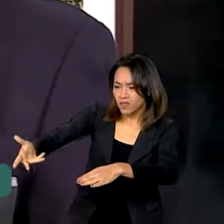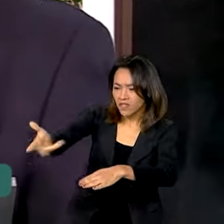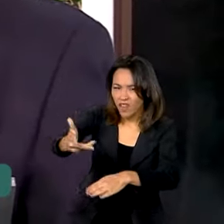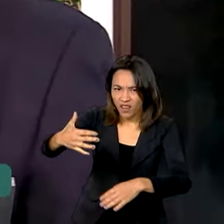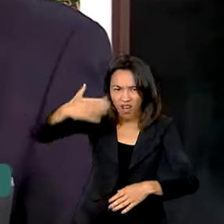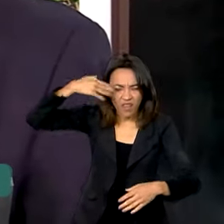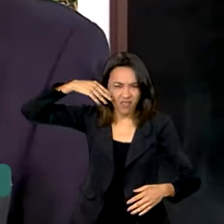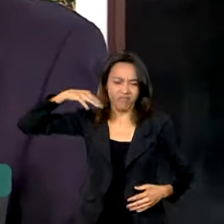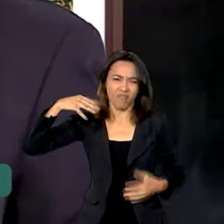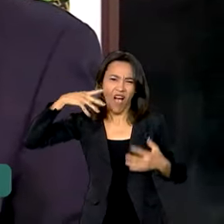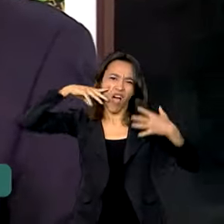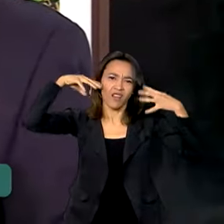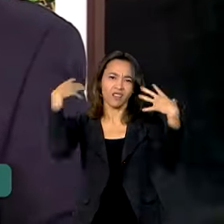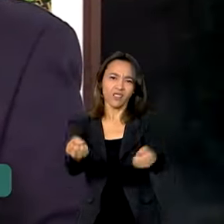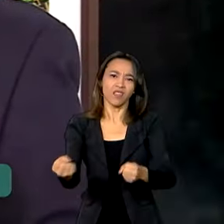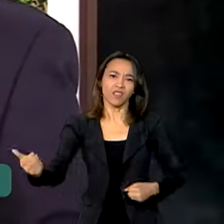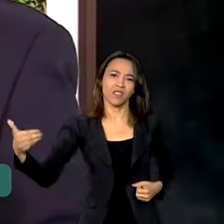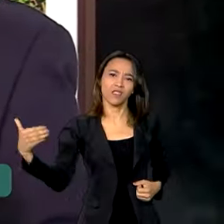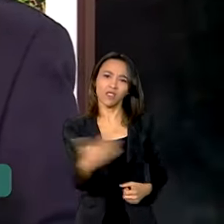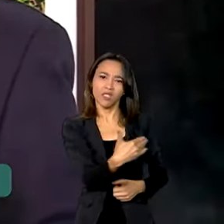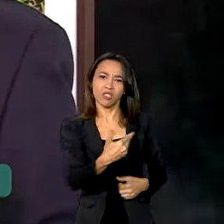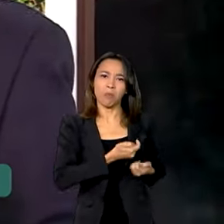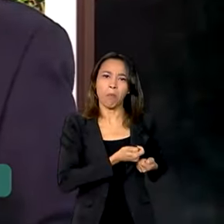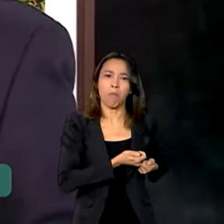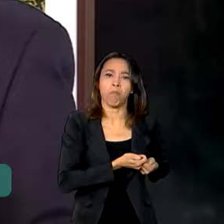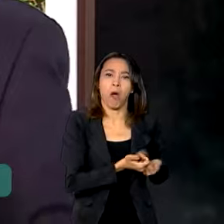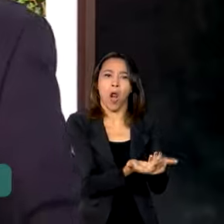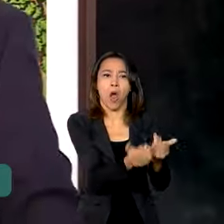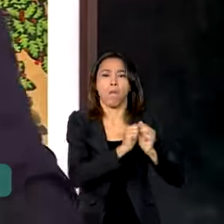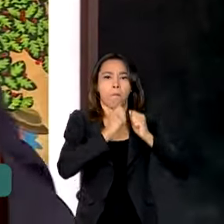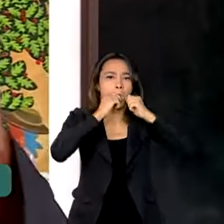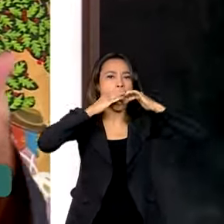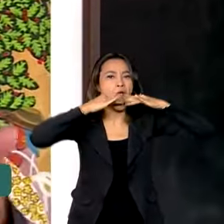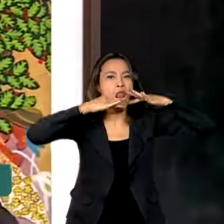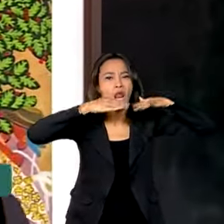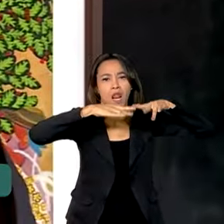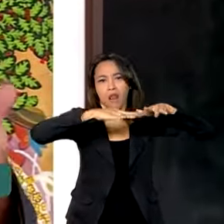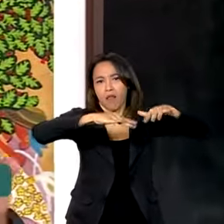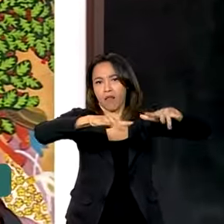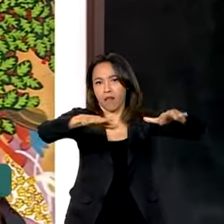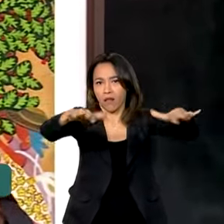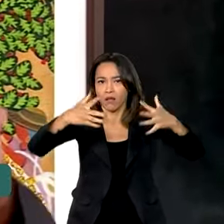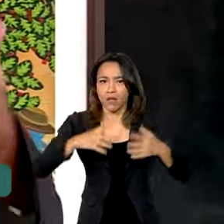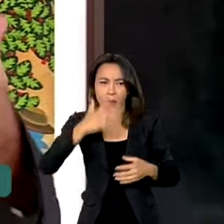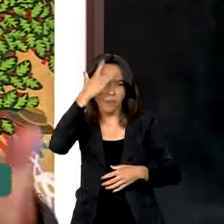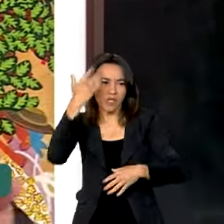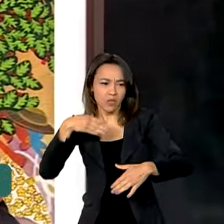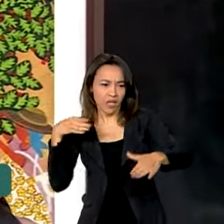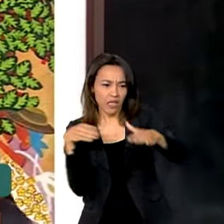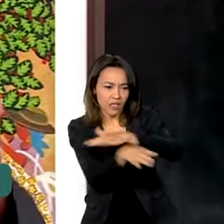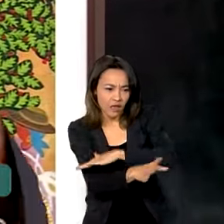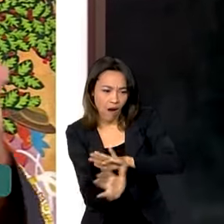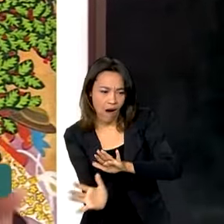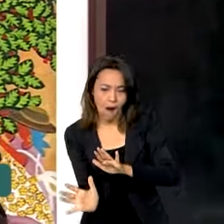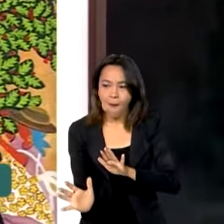a gente assista gente disseminando mentiras, gente fazendo saque em residências de pessoas que tiveram que sair de